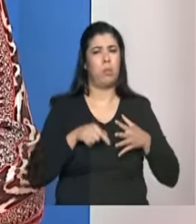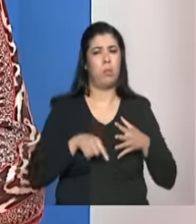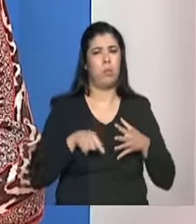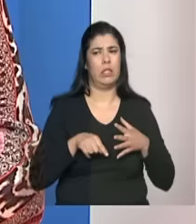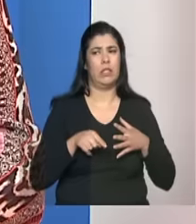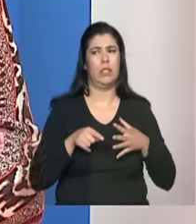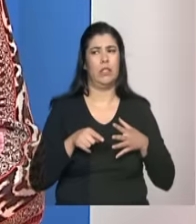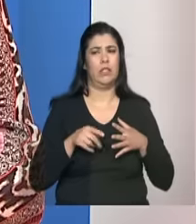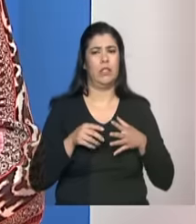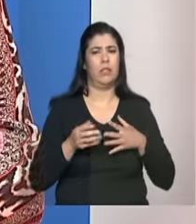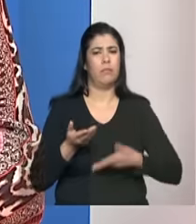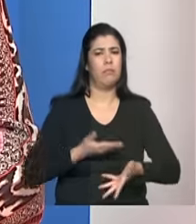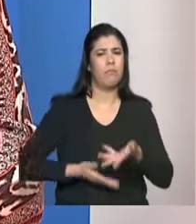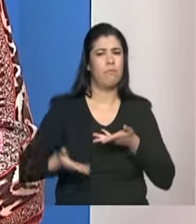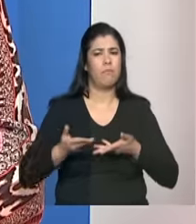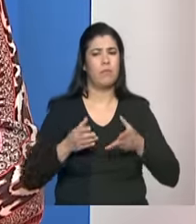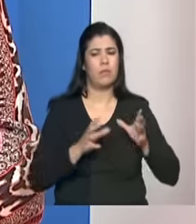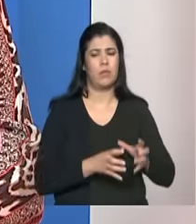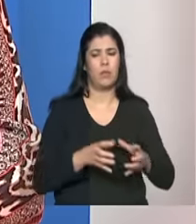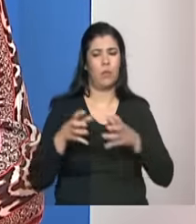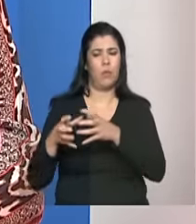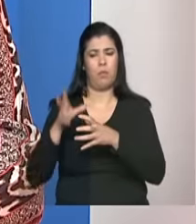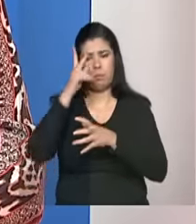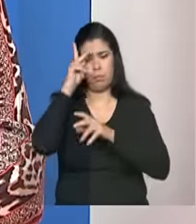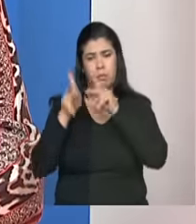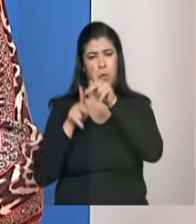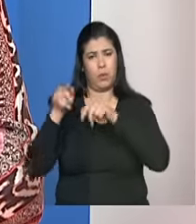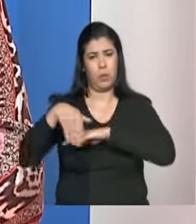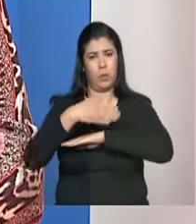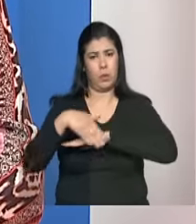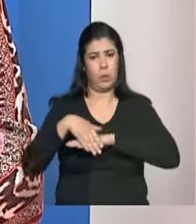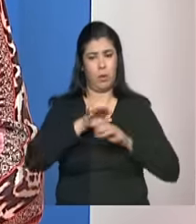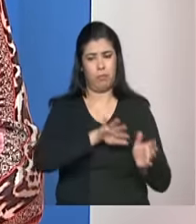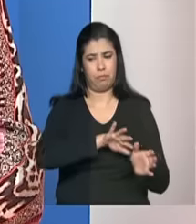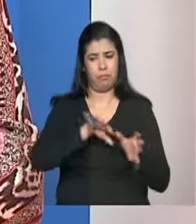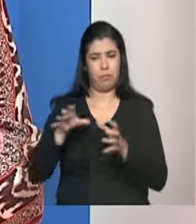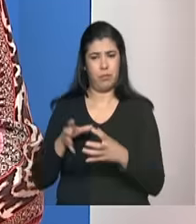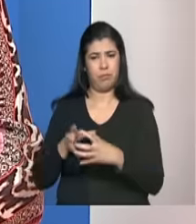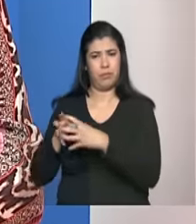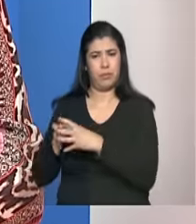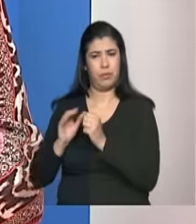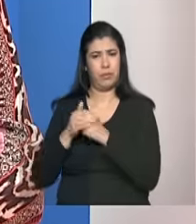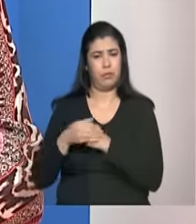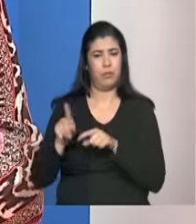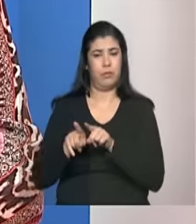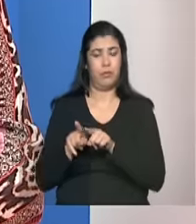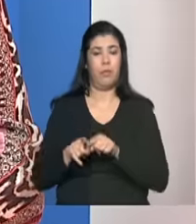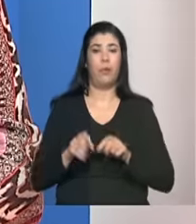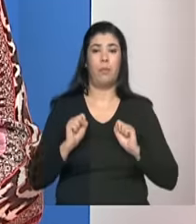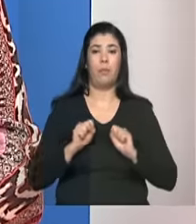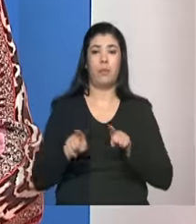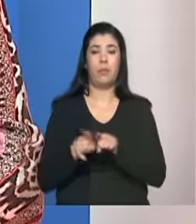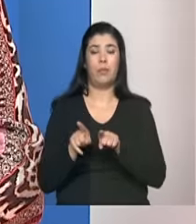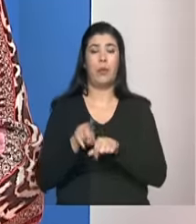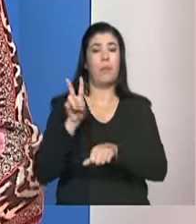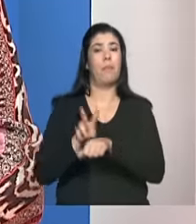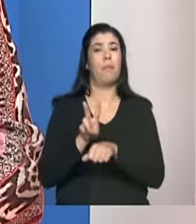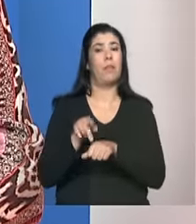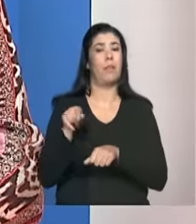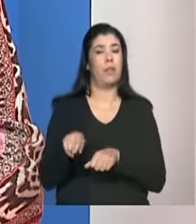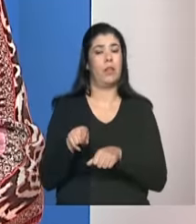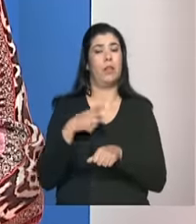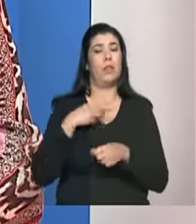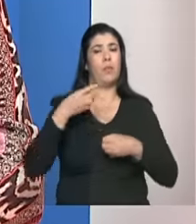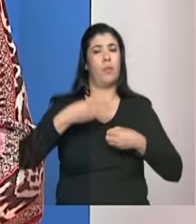de isolar a população de rua na média e alta complexidade ela pode ser atendida também na proteção básica quando a gente olha para